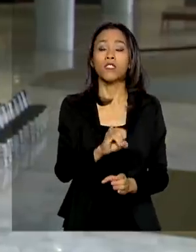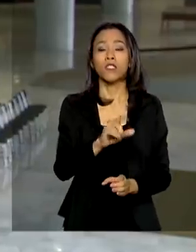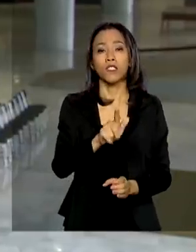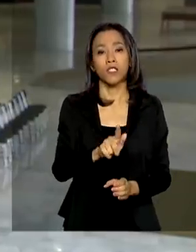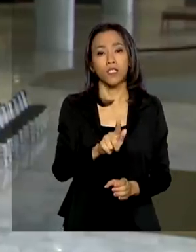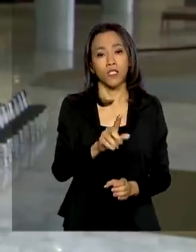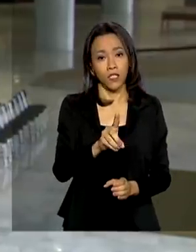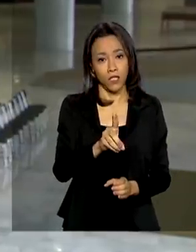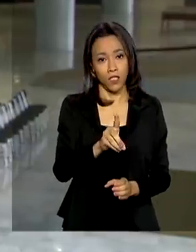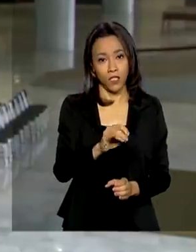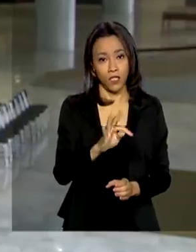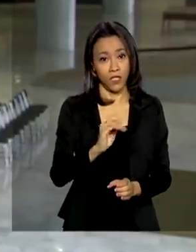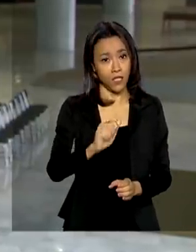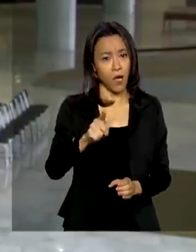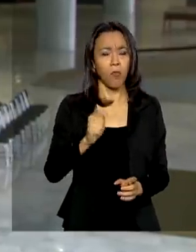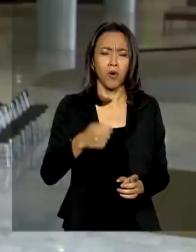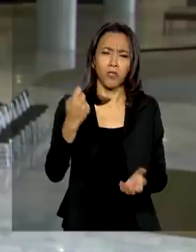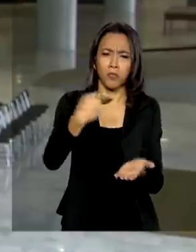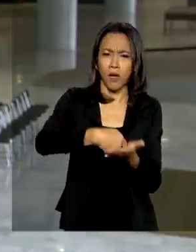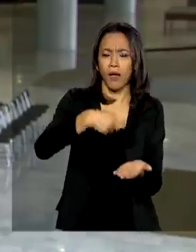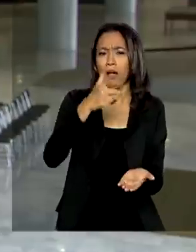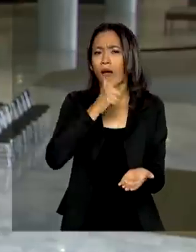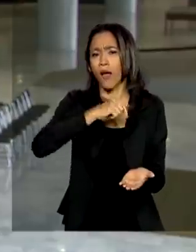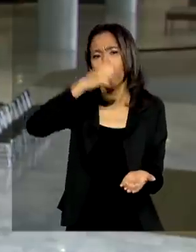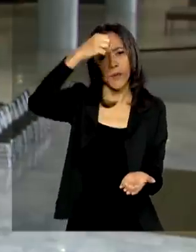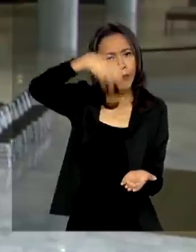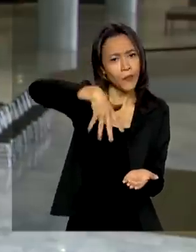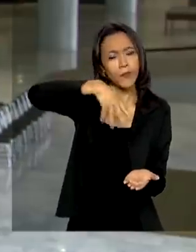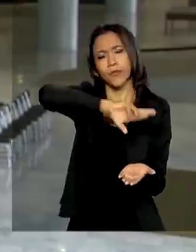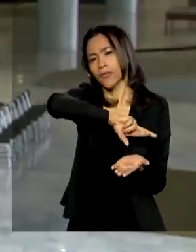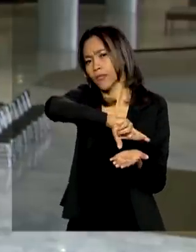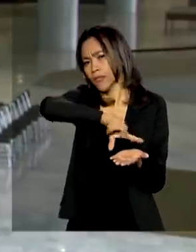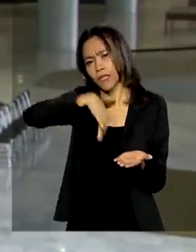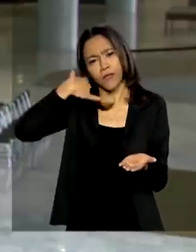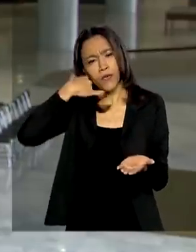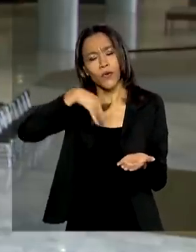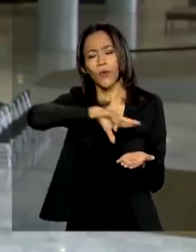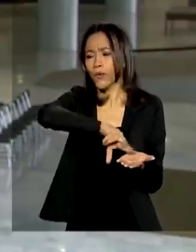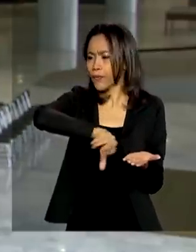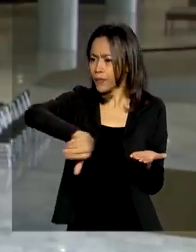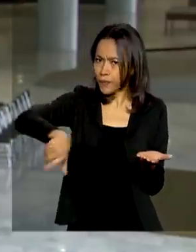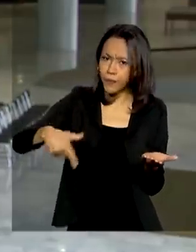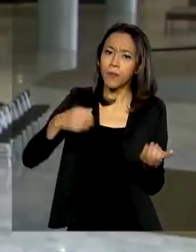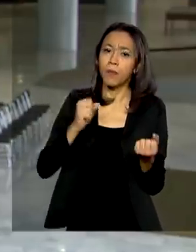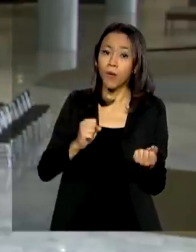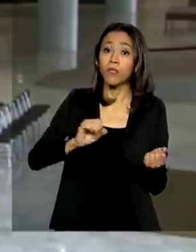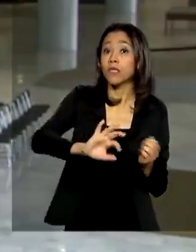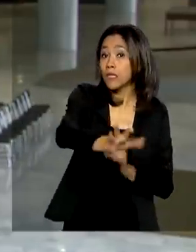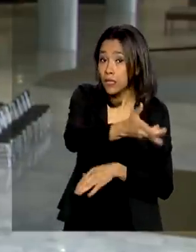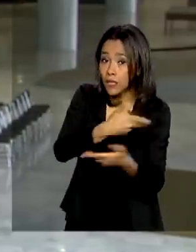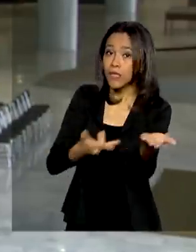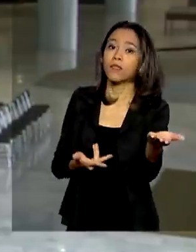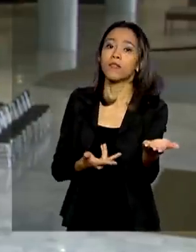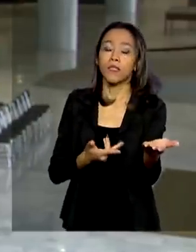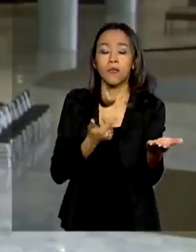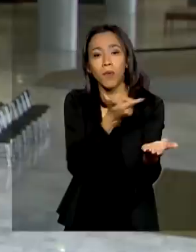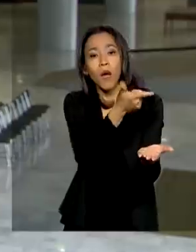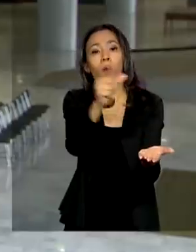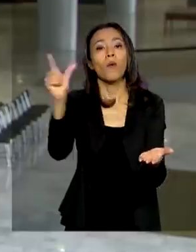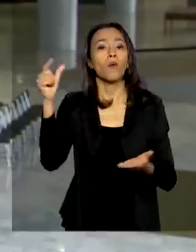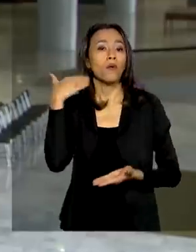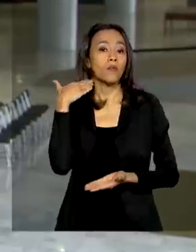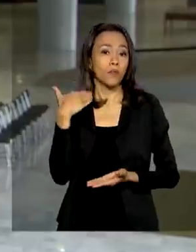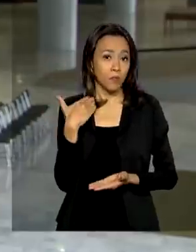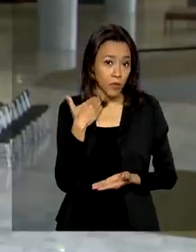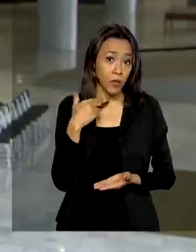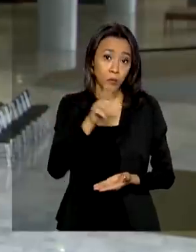pagar boletos como água, luz, telefone, entre outros e também fazer transferências para outros bancos por